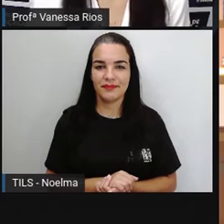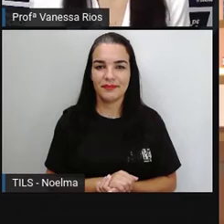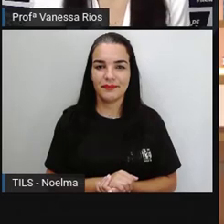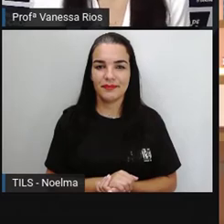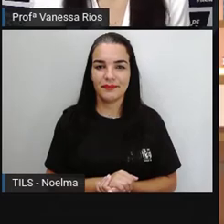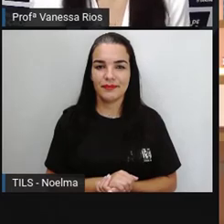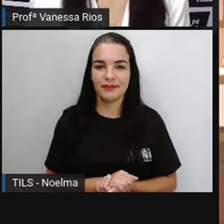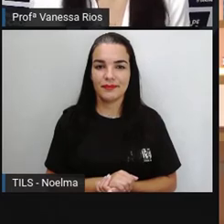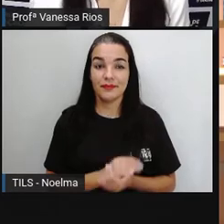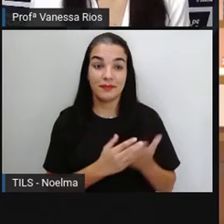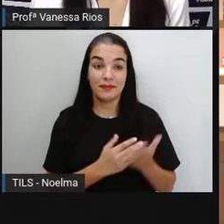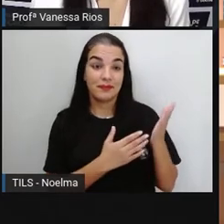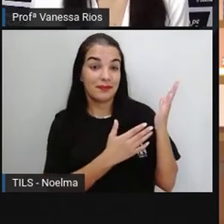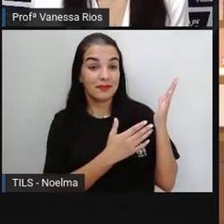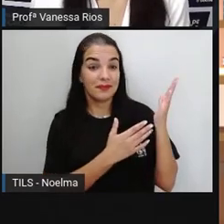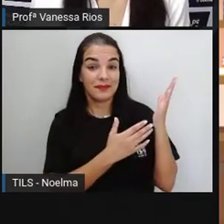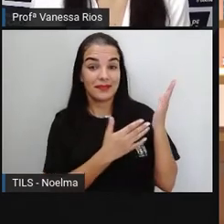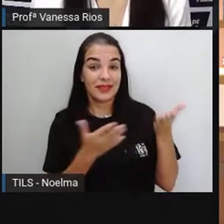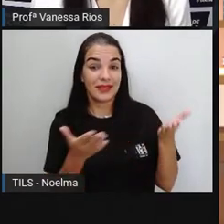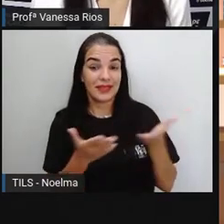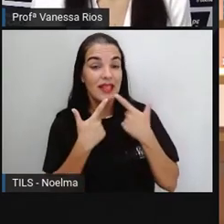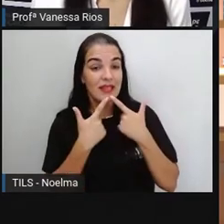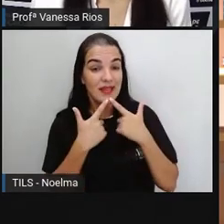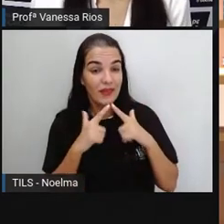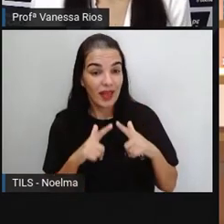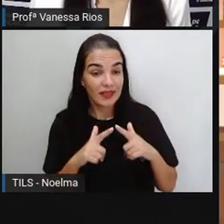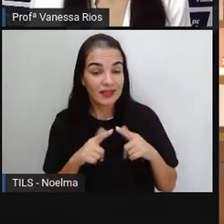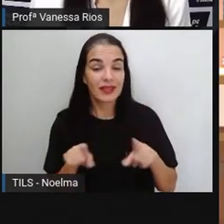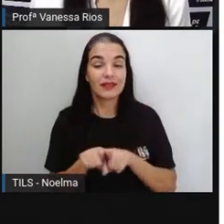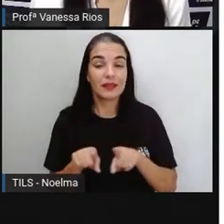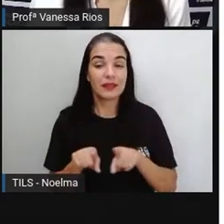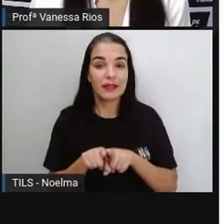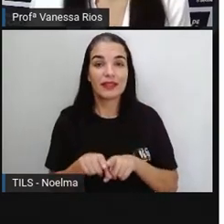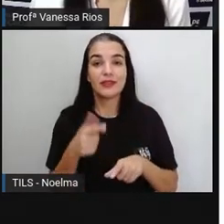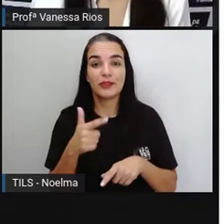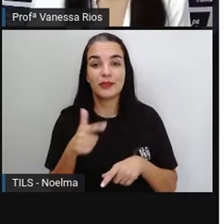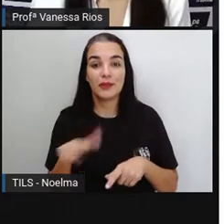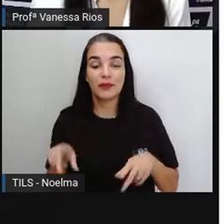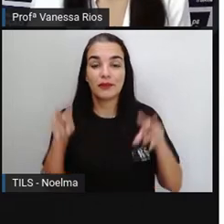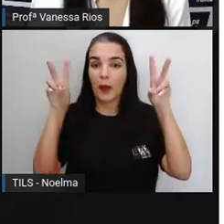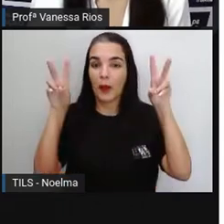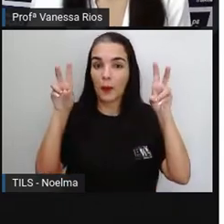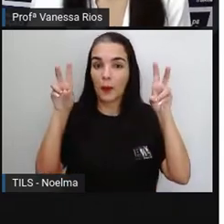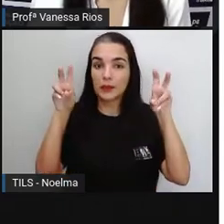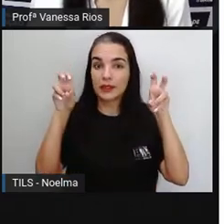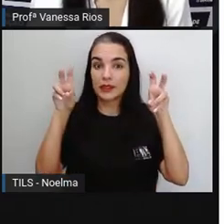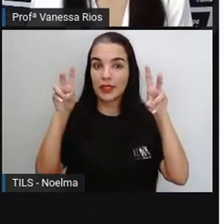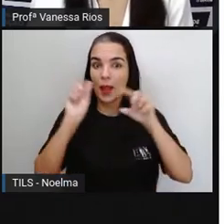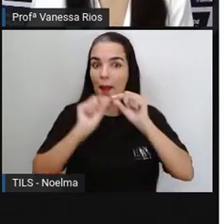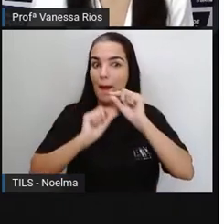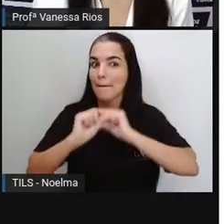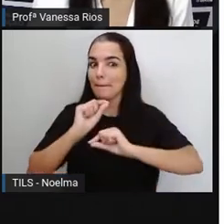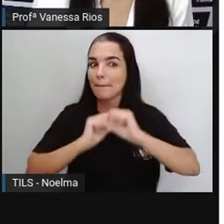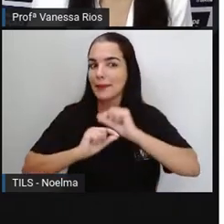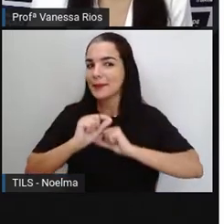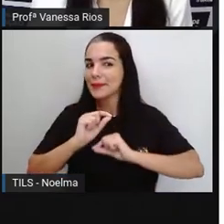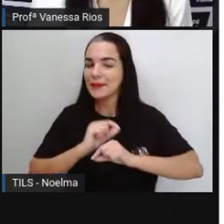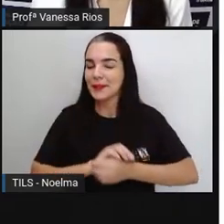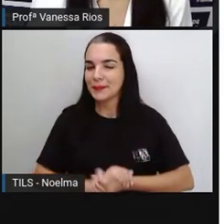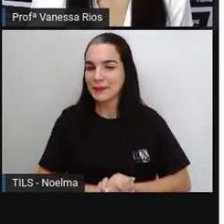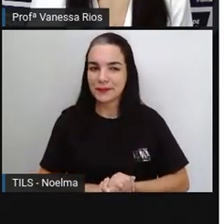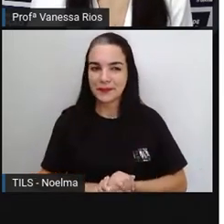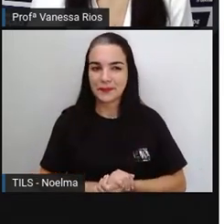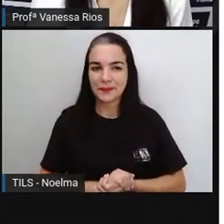E olha só, turma, nossa aula agora é de linguagens e na aula de linguagens, né? Nesta aula de